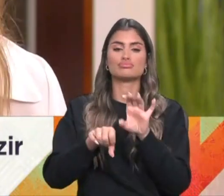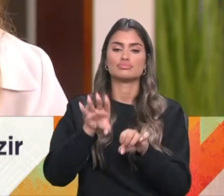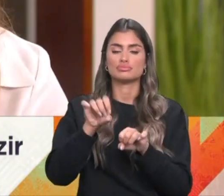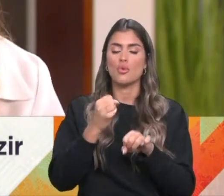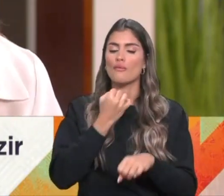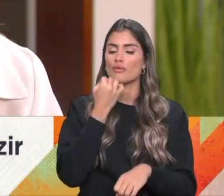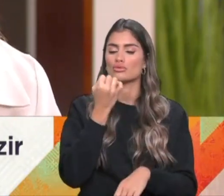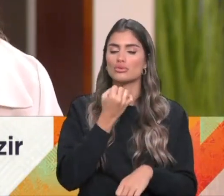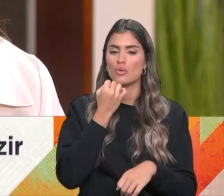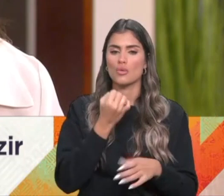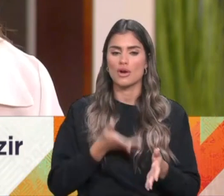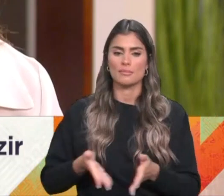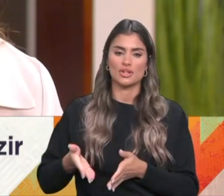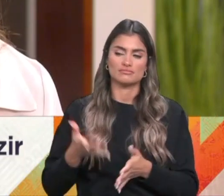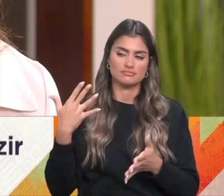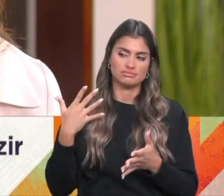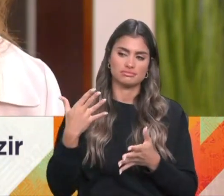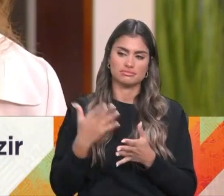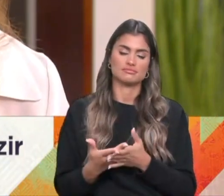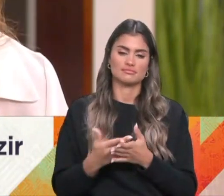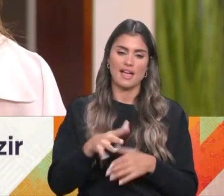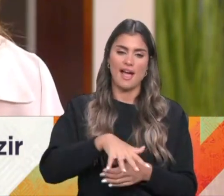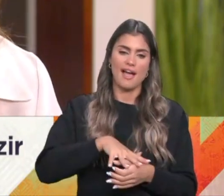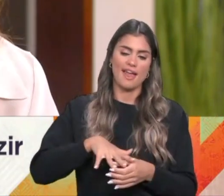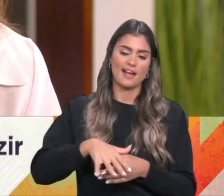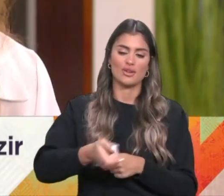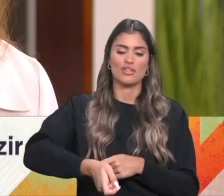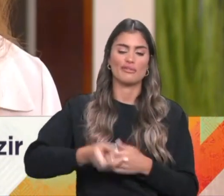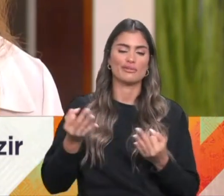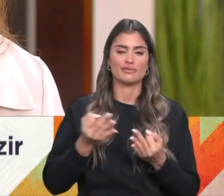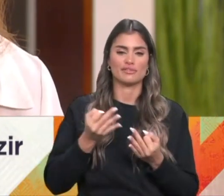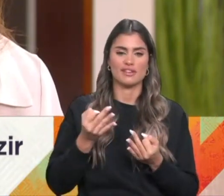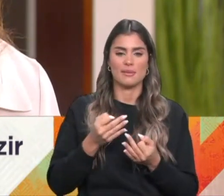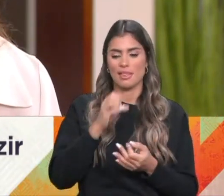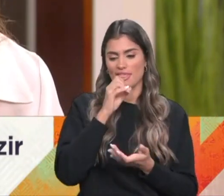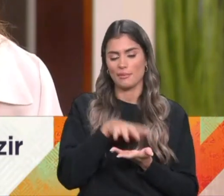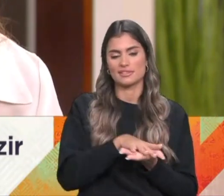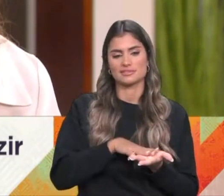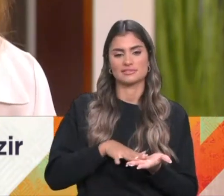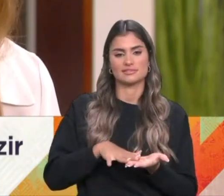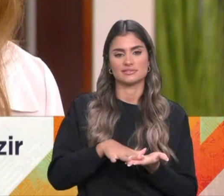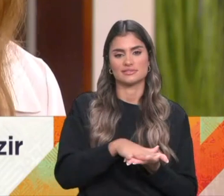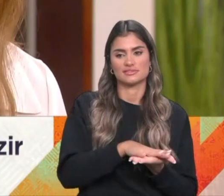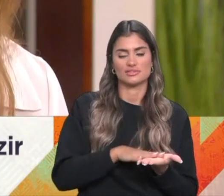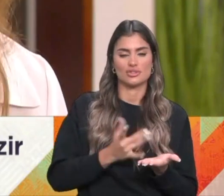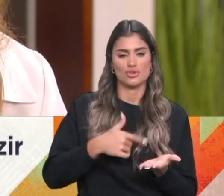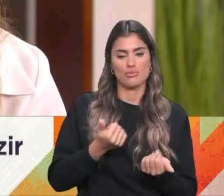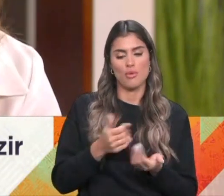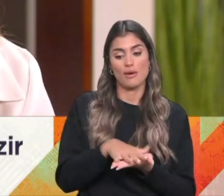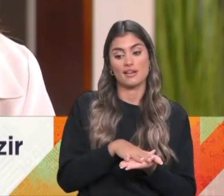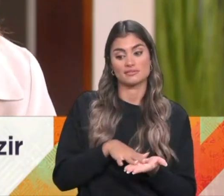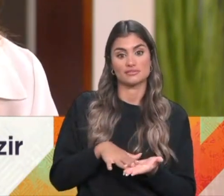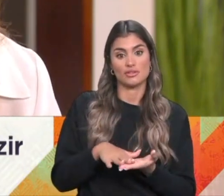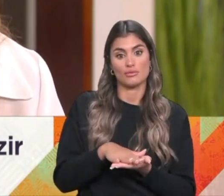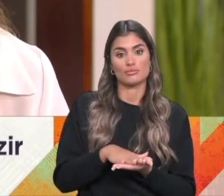que todo o setor agrícola tem que percorrer em conjunto. Mas, de facto, a planta é a base. E, portanto, temos que partir de uma boa base para termos um bom